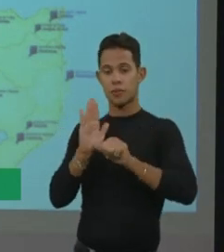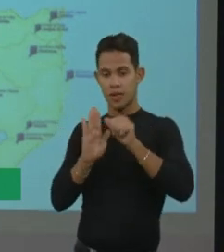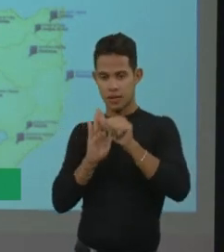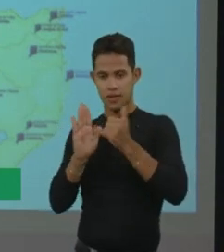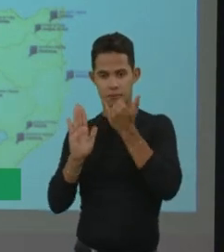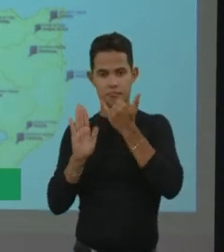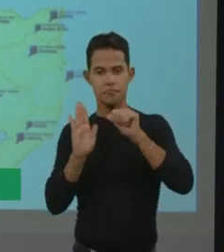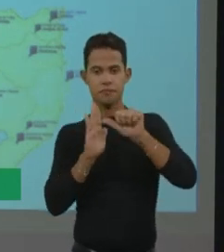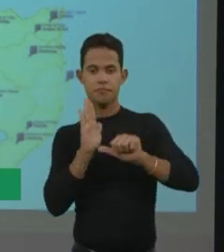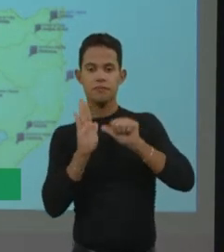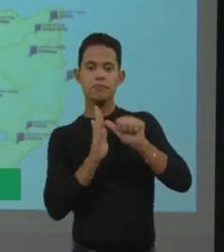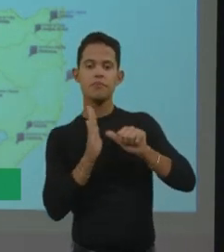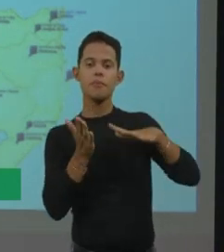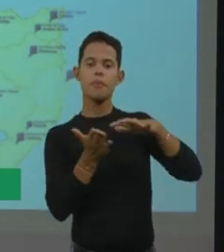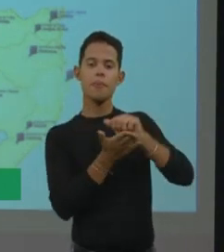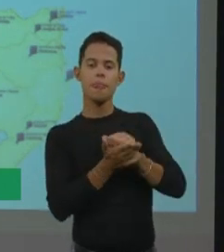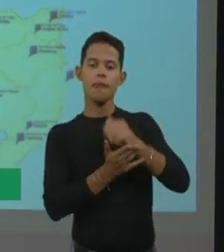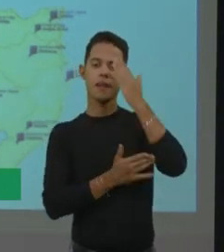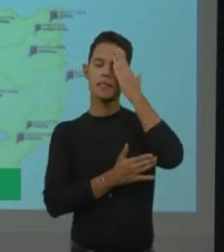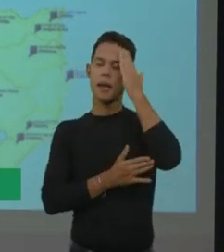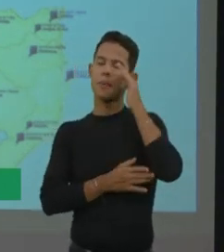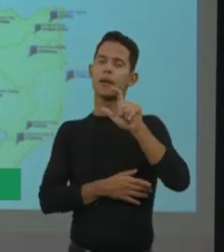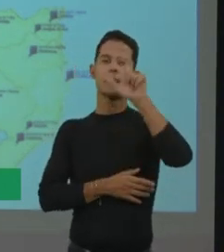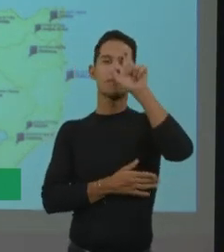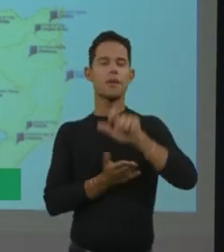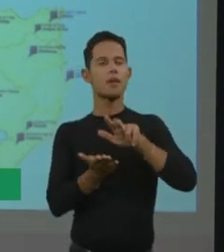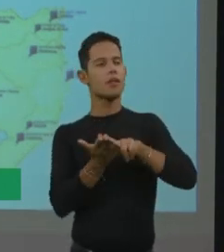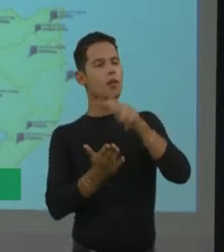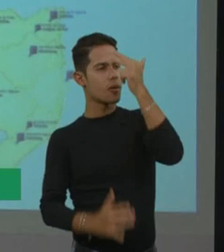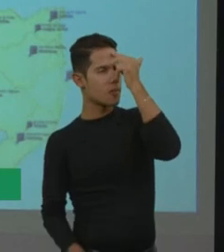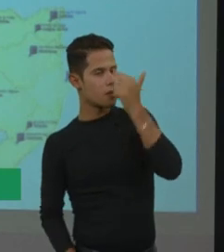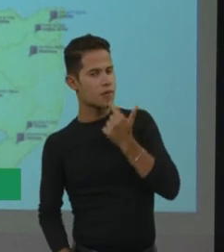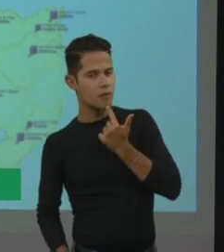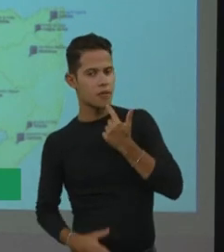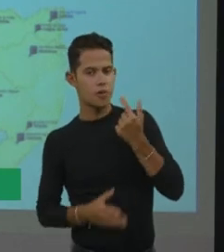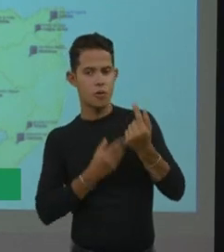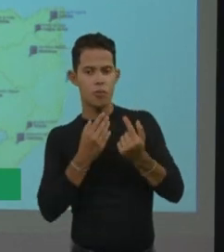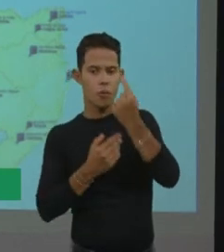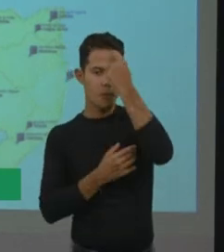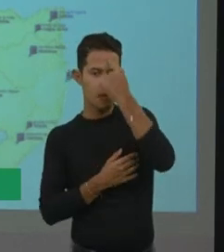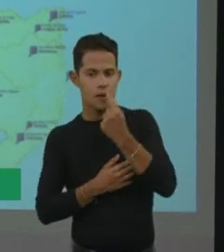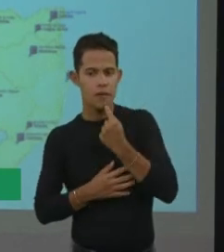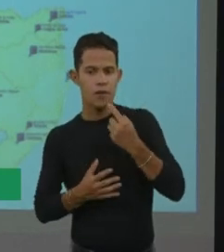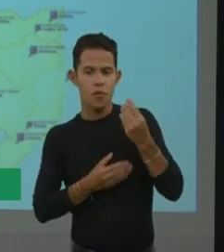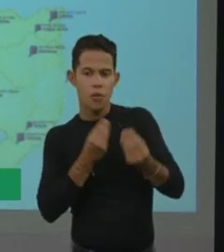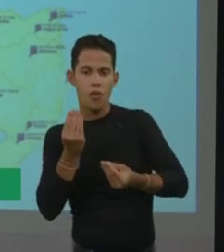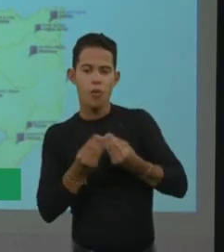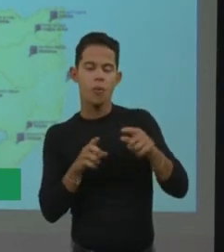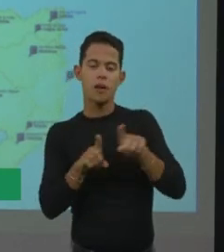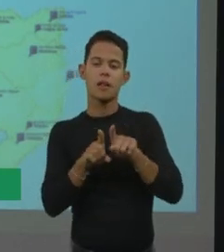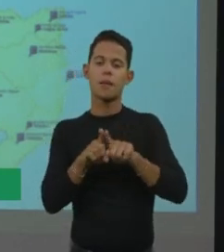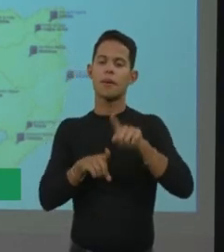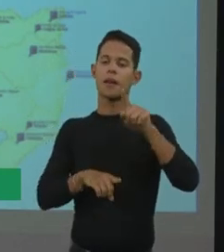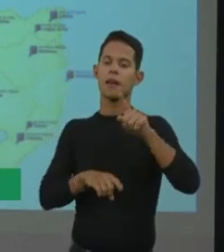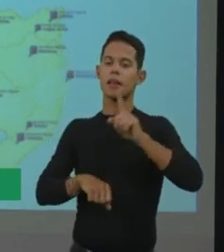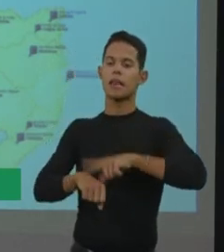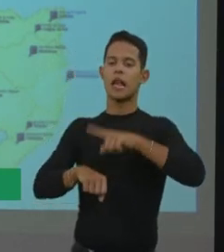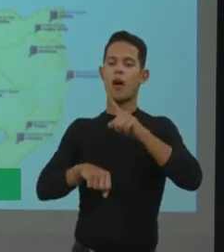saber quem são os nossos pacientes, para ter esse perfil, e também para a compra do fator de coagulação.